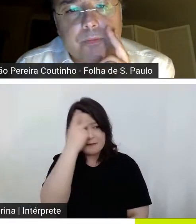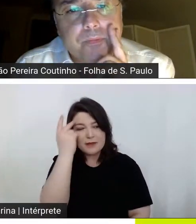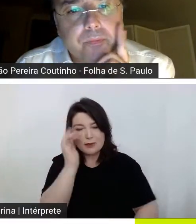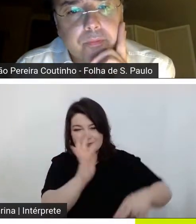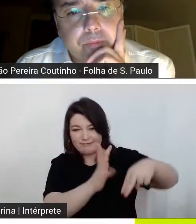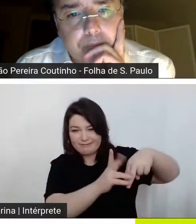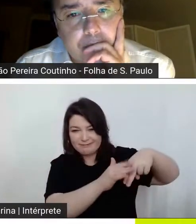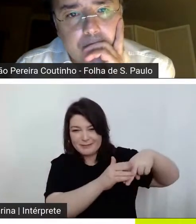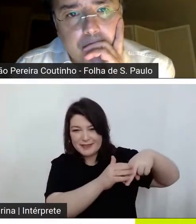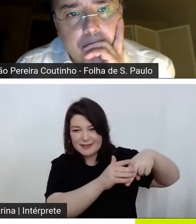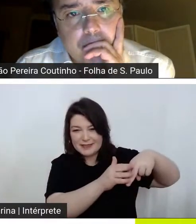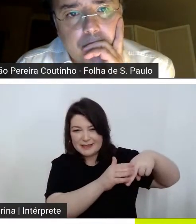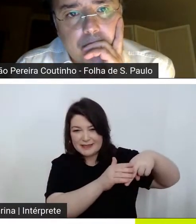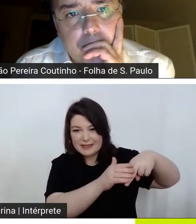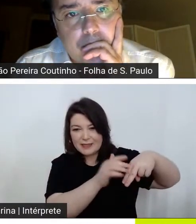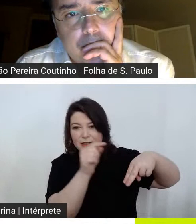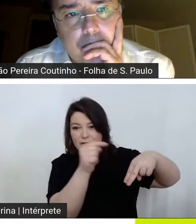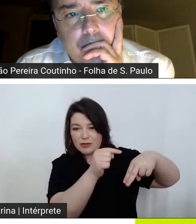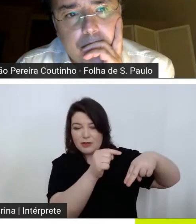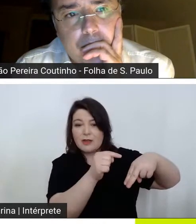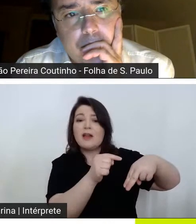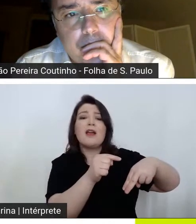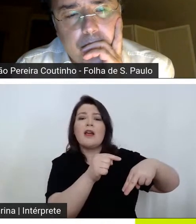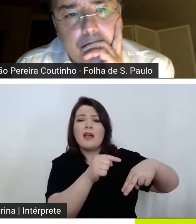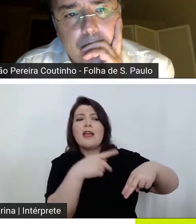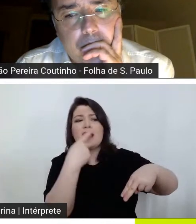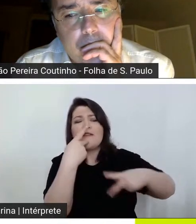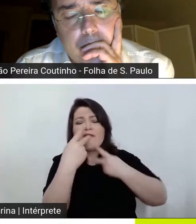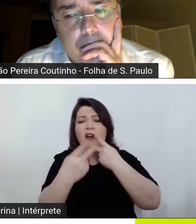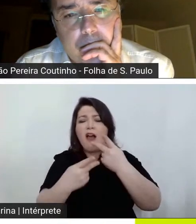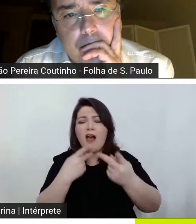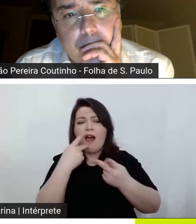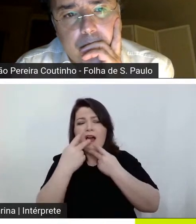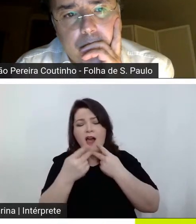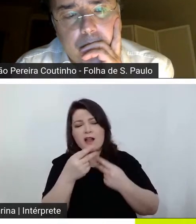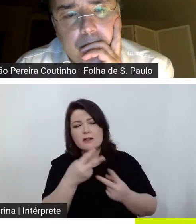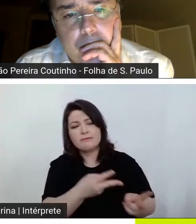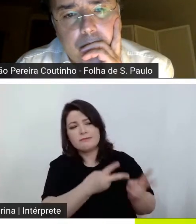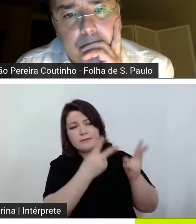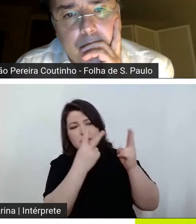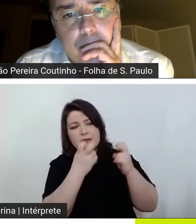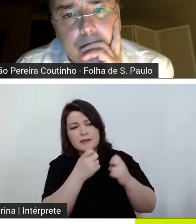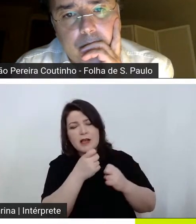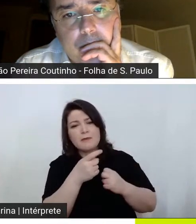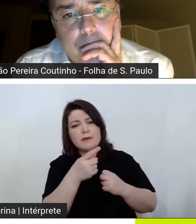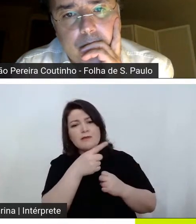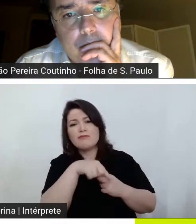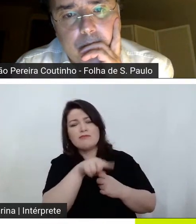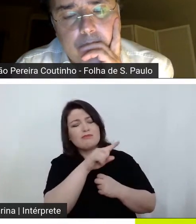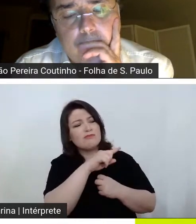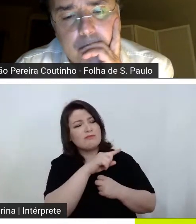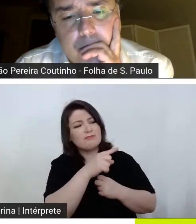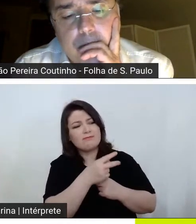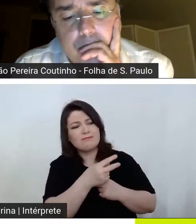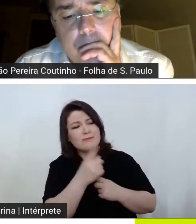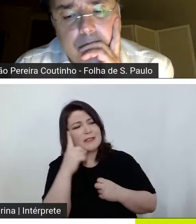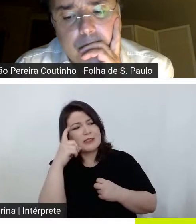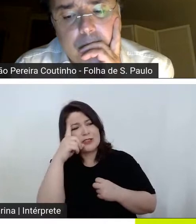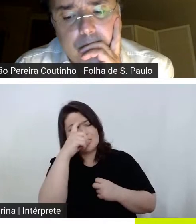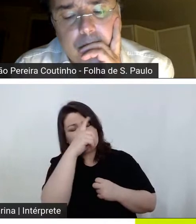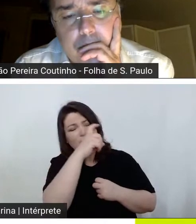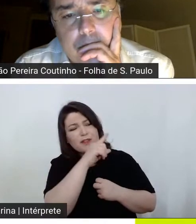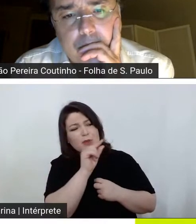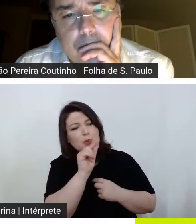falam não há quase nenhuma menção e é difícil de pegar